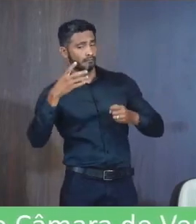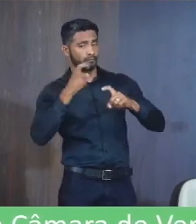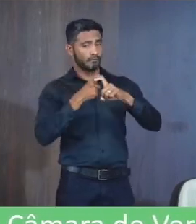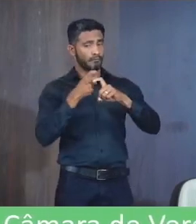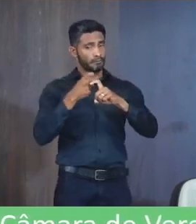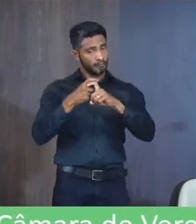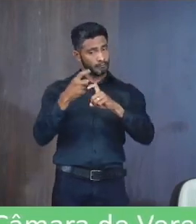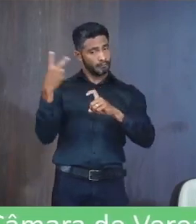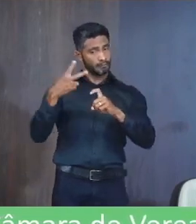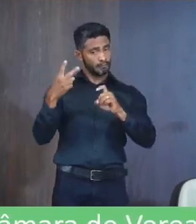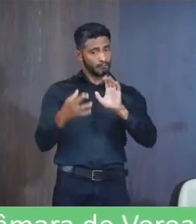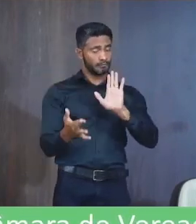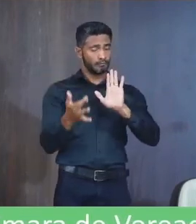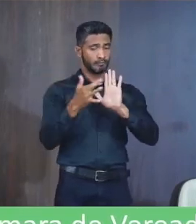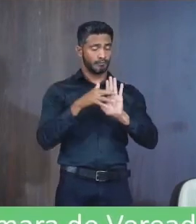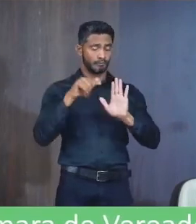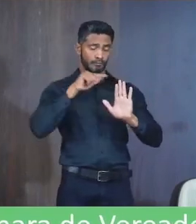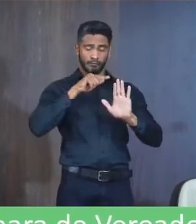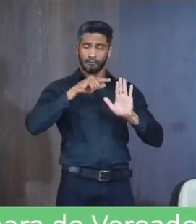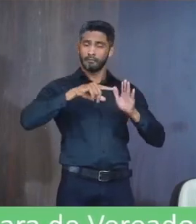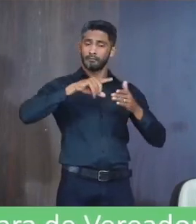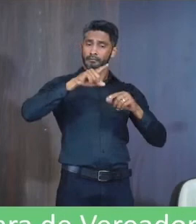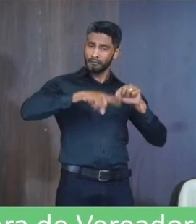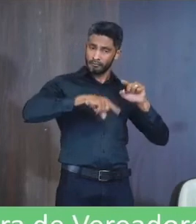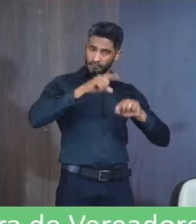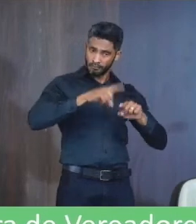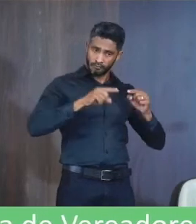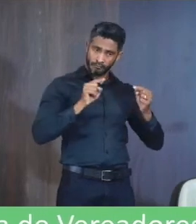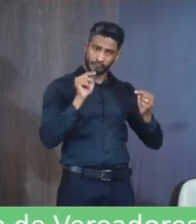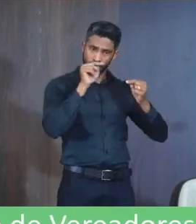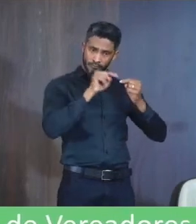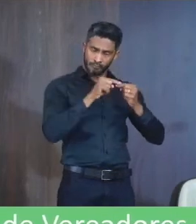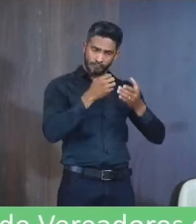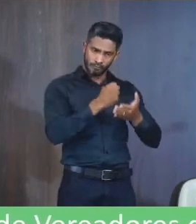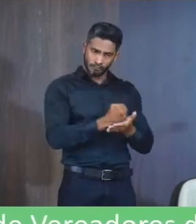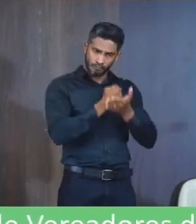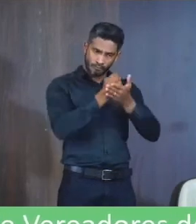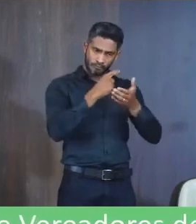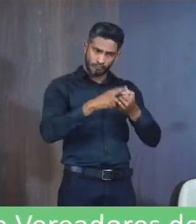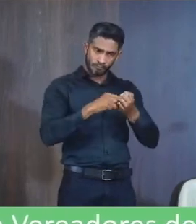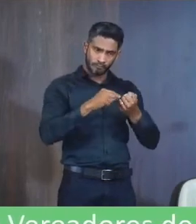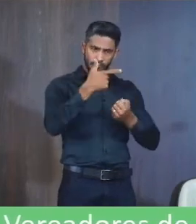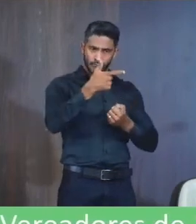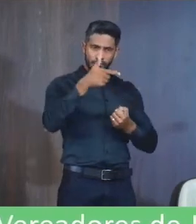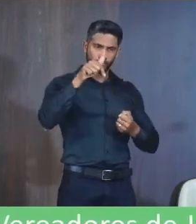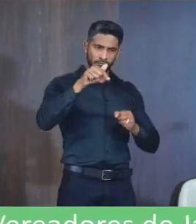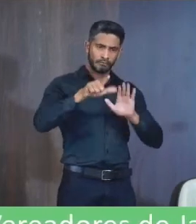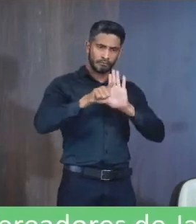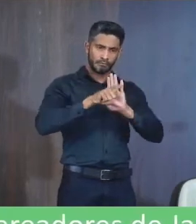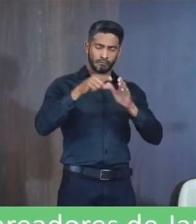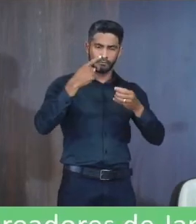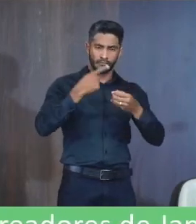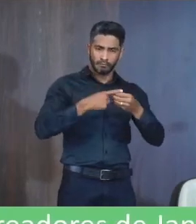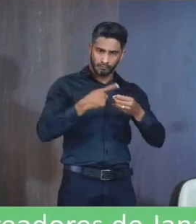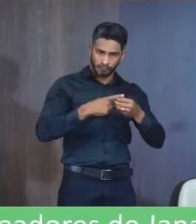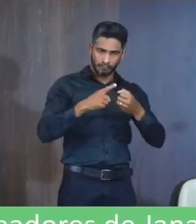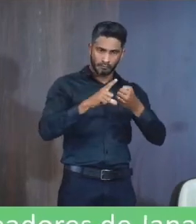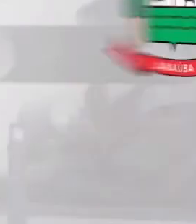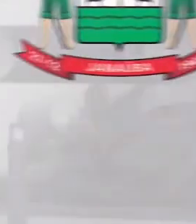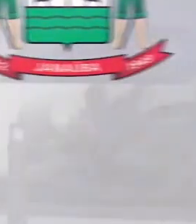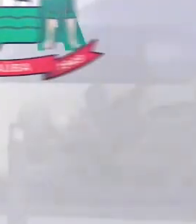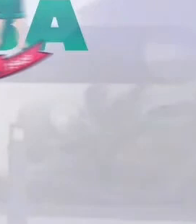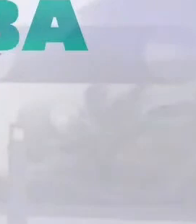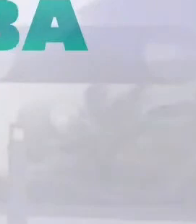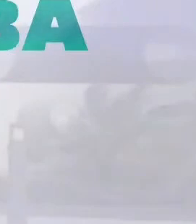interno Quanto a matéria Que lhe constitui o objeto A proposição Está ancorada No artigo 27 Da lei orgânica Do município Artigo